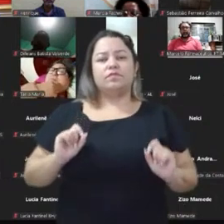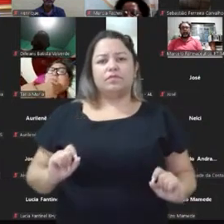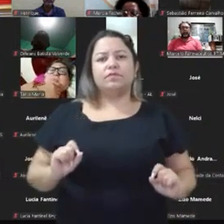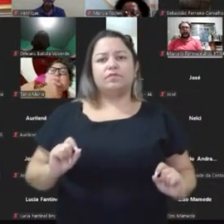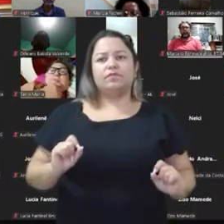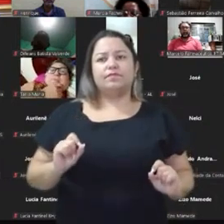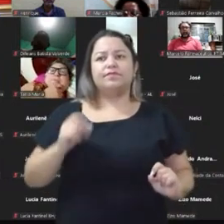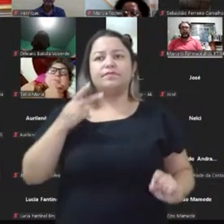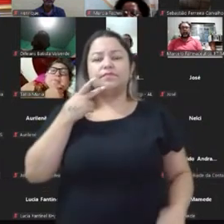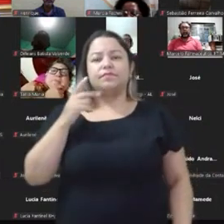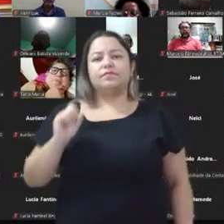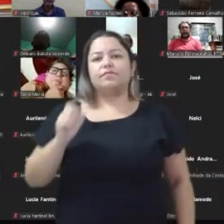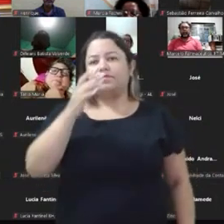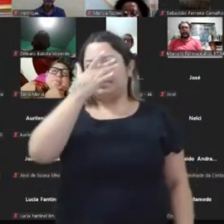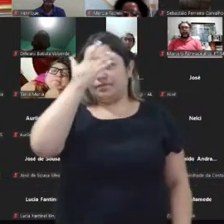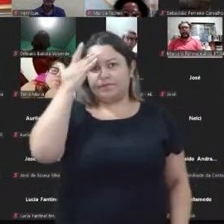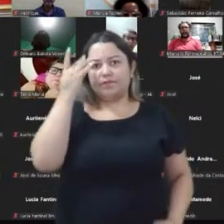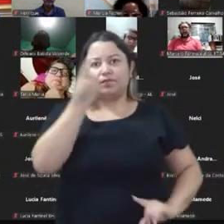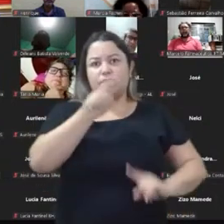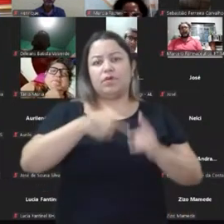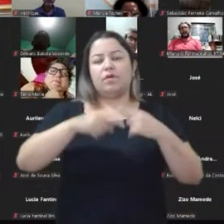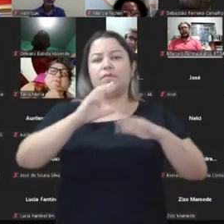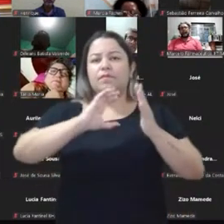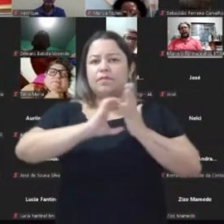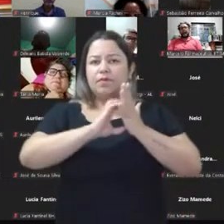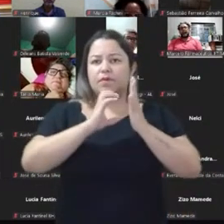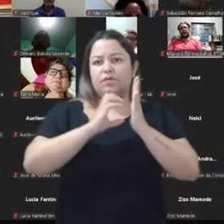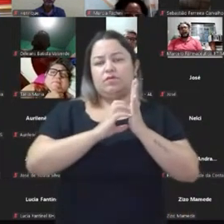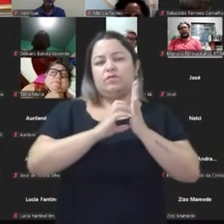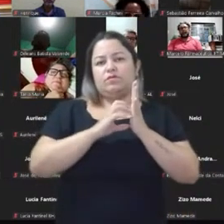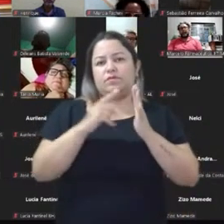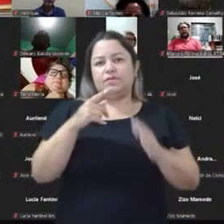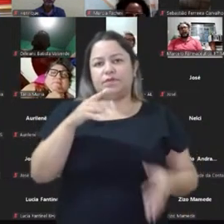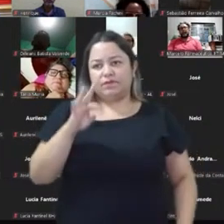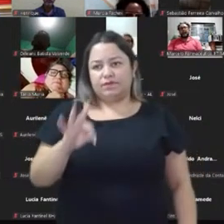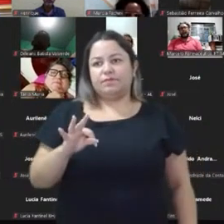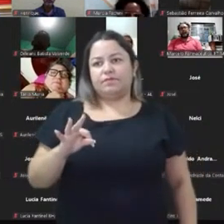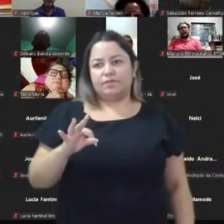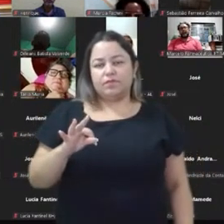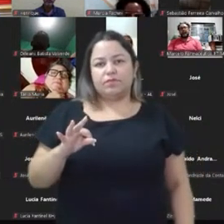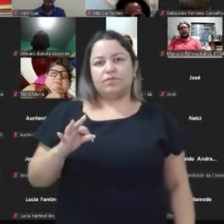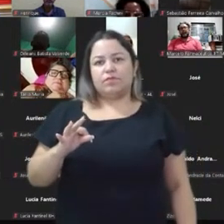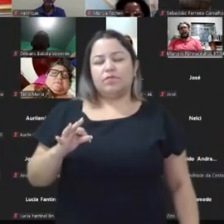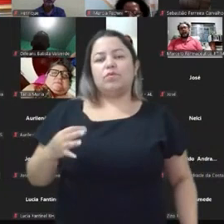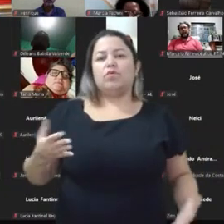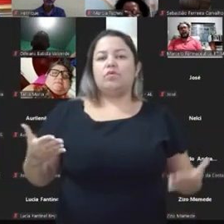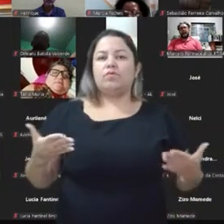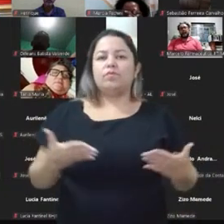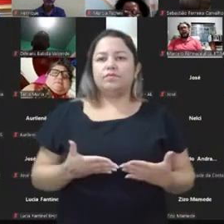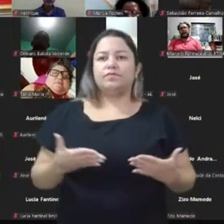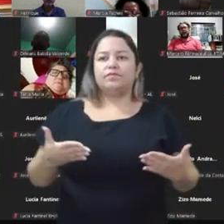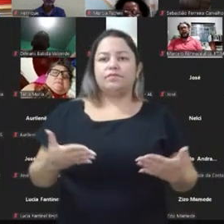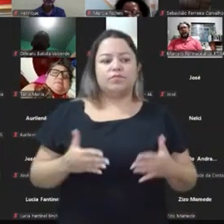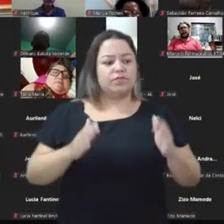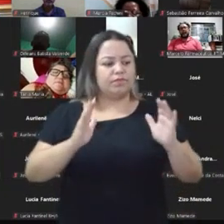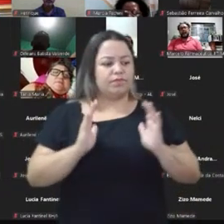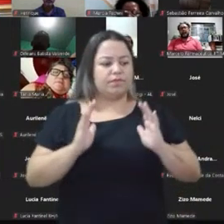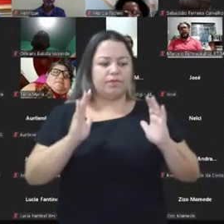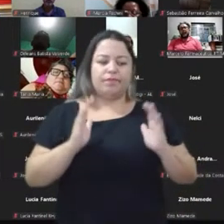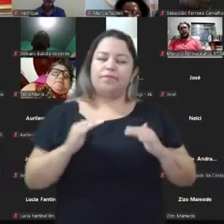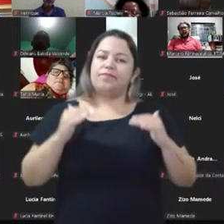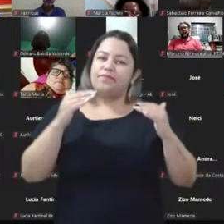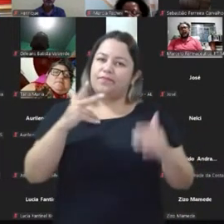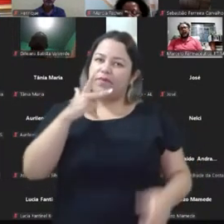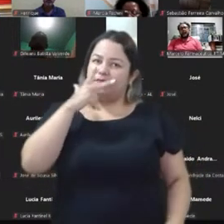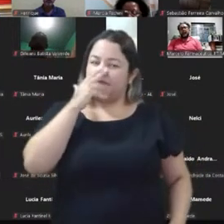para aquele que constrói o Partido dos Trabalhadores. E hoje foi um dia bastante enriquecedor. Eu acho que as